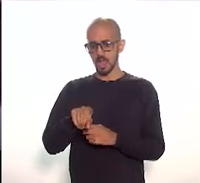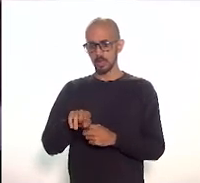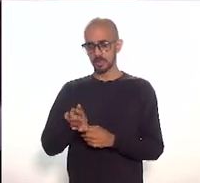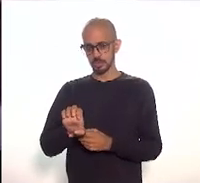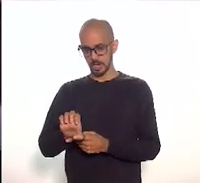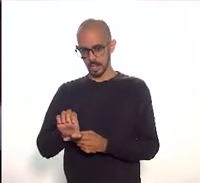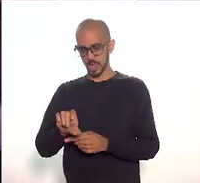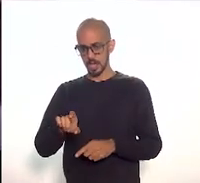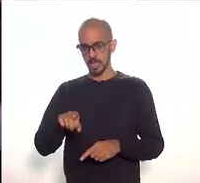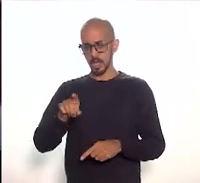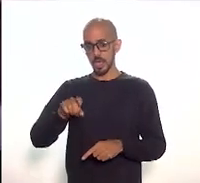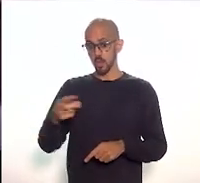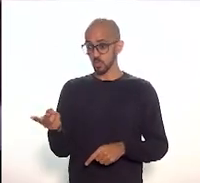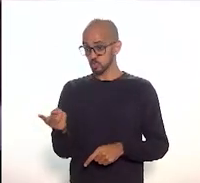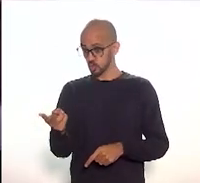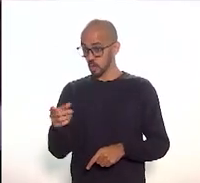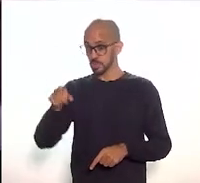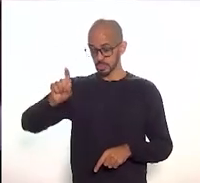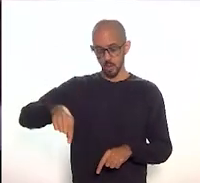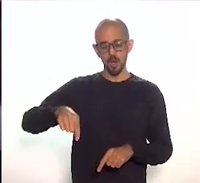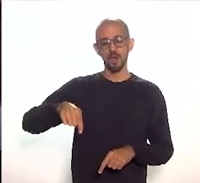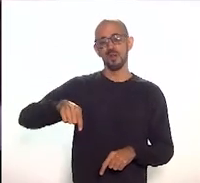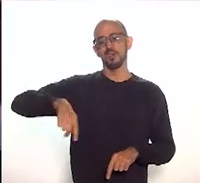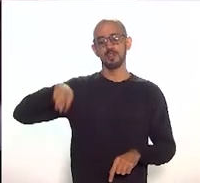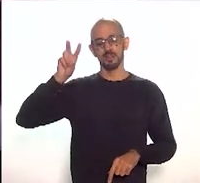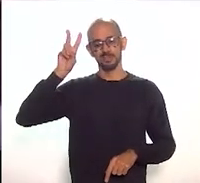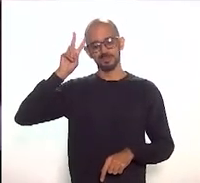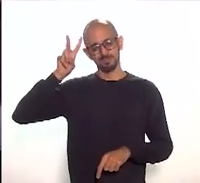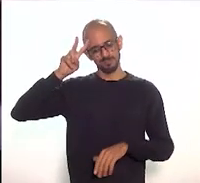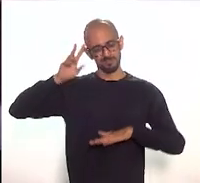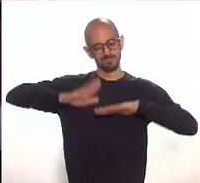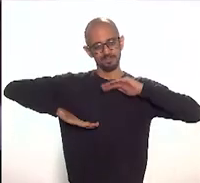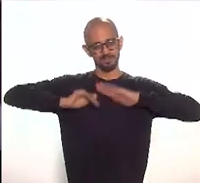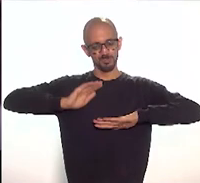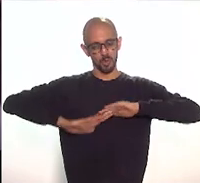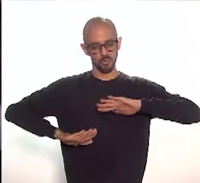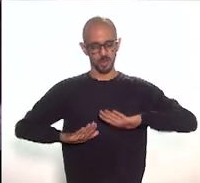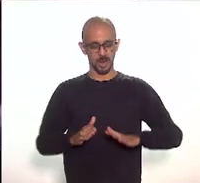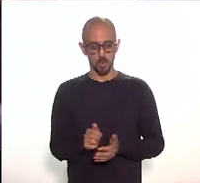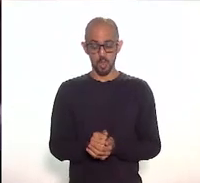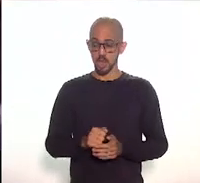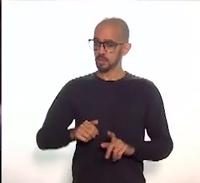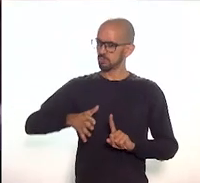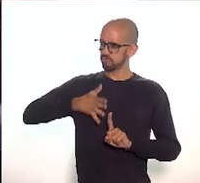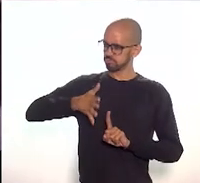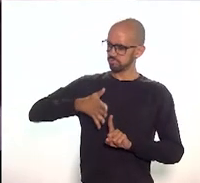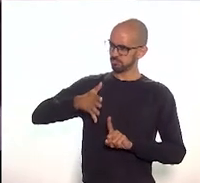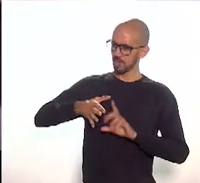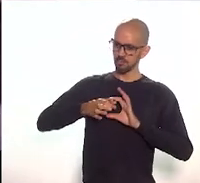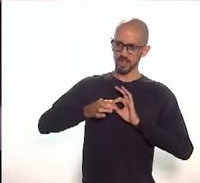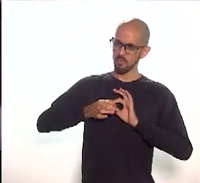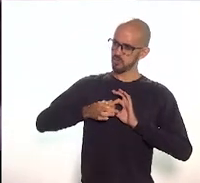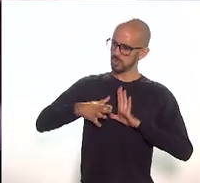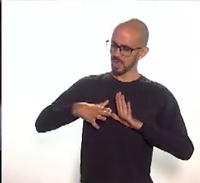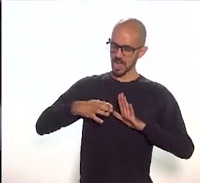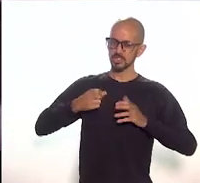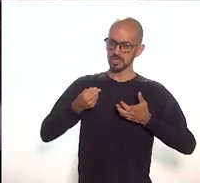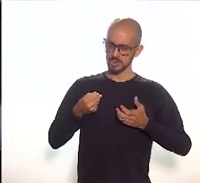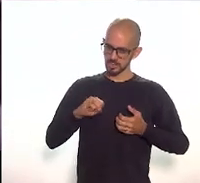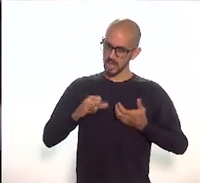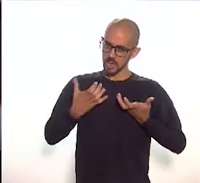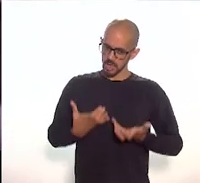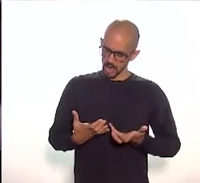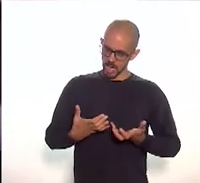São historiadores. eu quero passar a palavra, se tem algum, eles querem fazer algum pronunciamento,